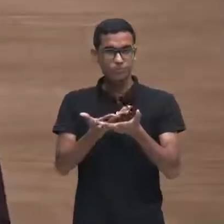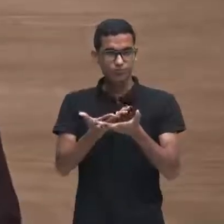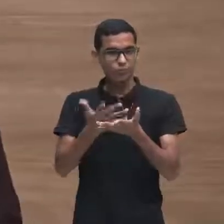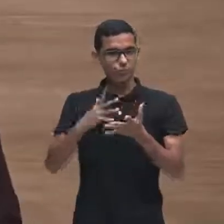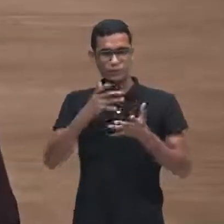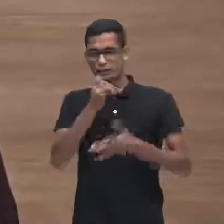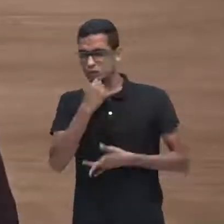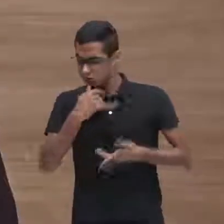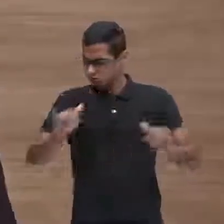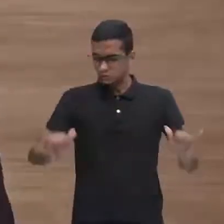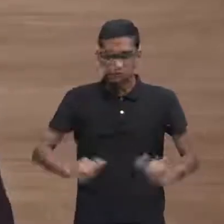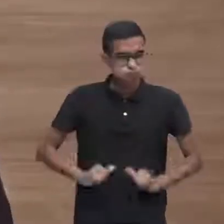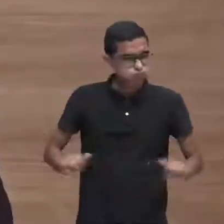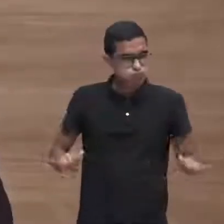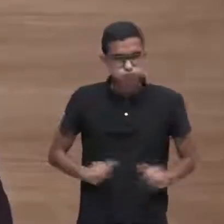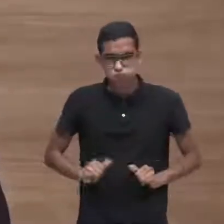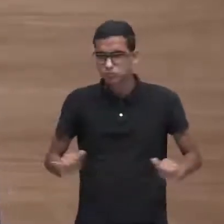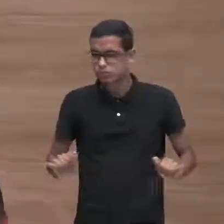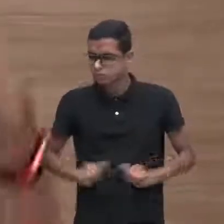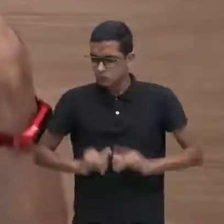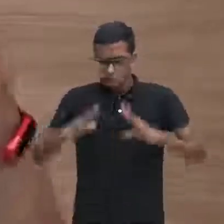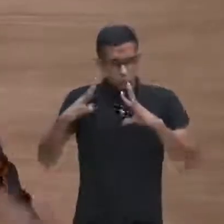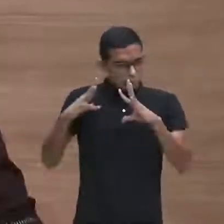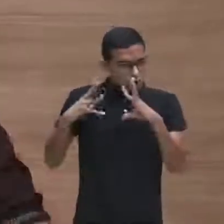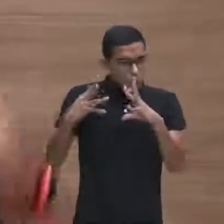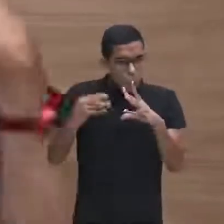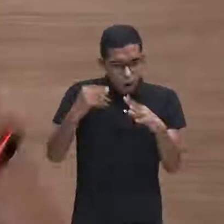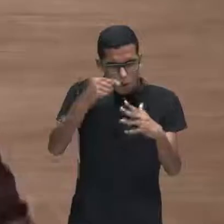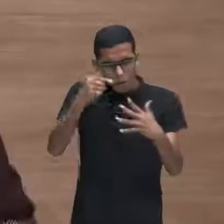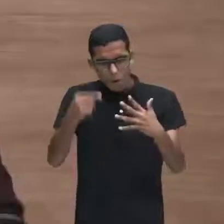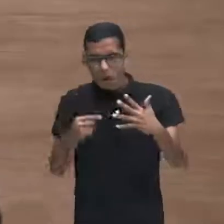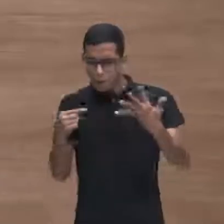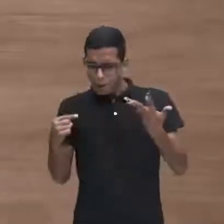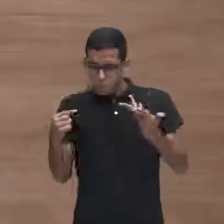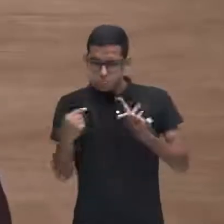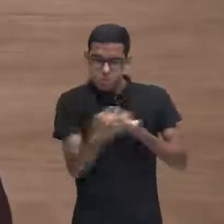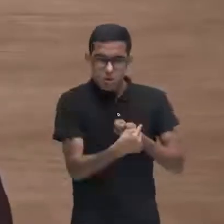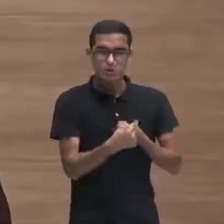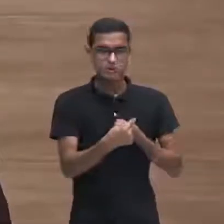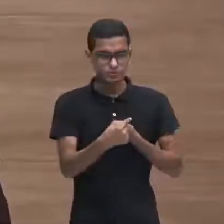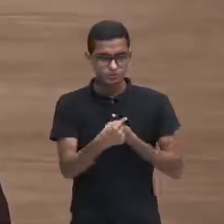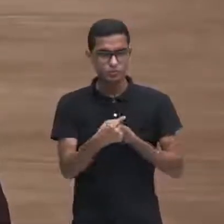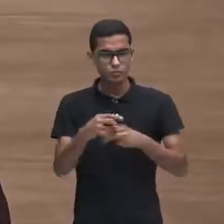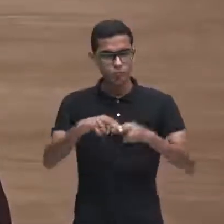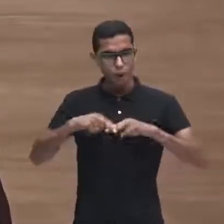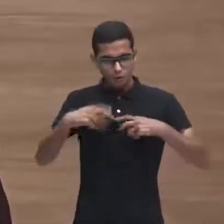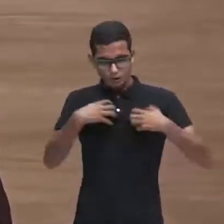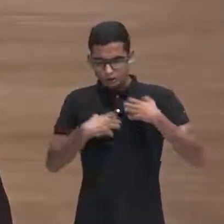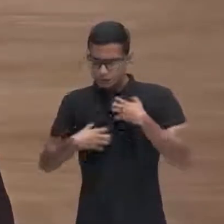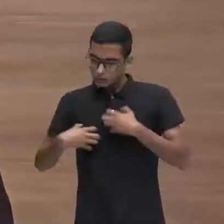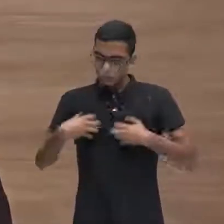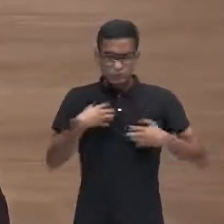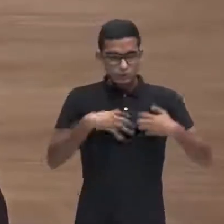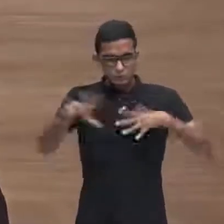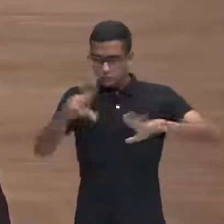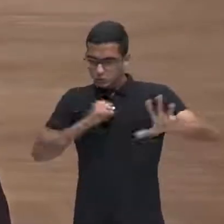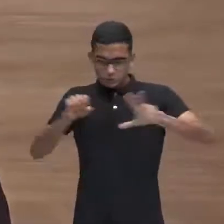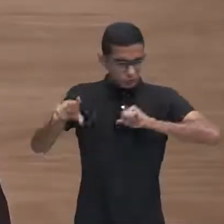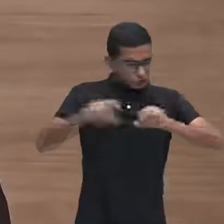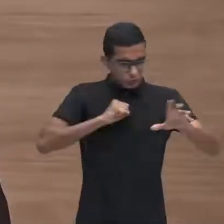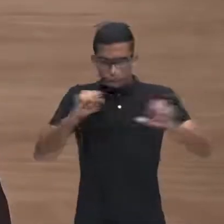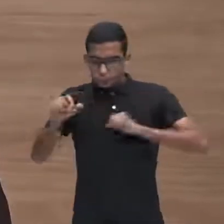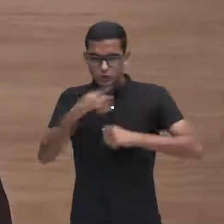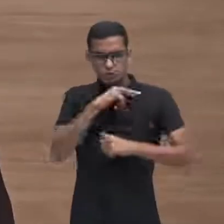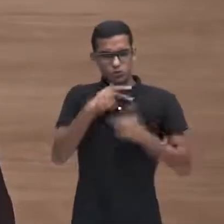todo o sofrimento que esse acúmulo de mágoas tem causado olha para tua mãe